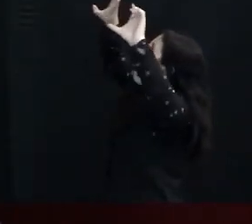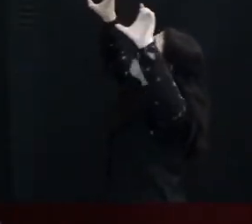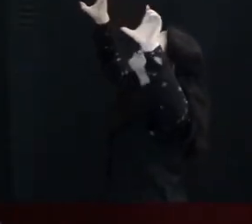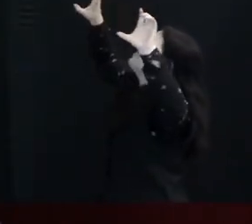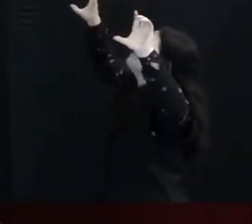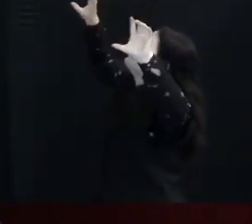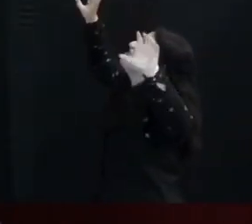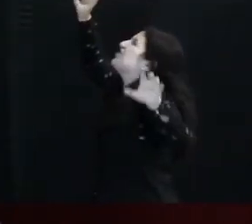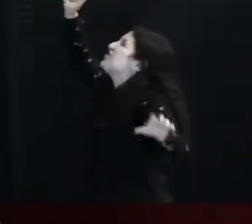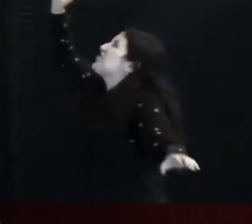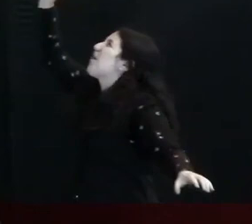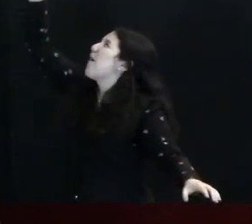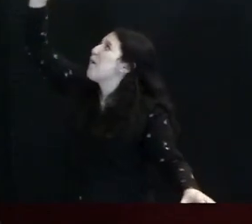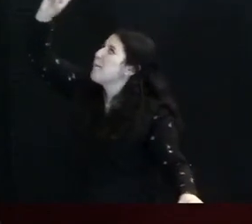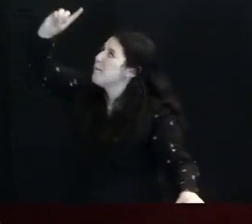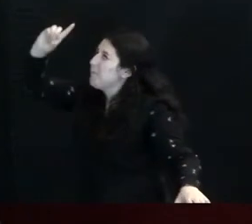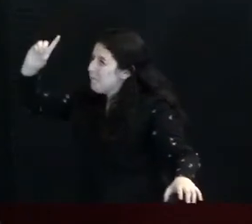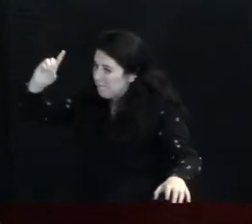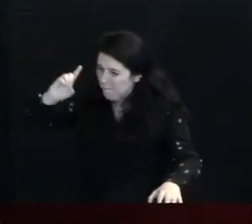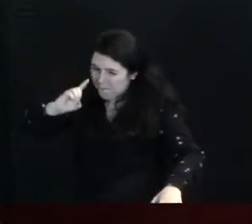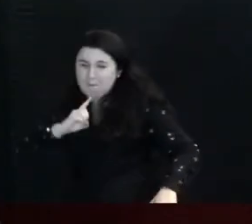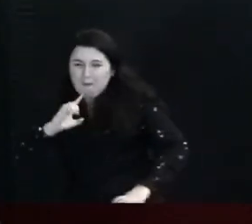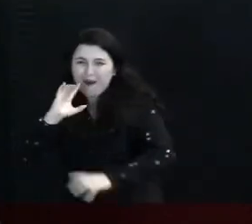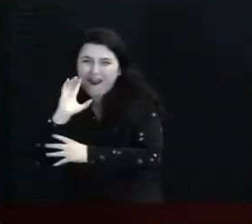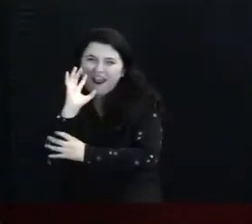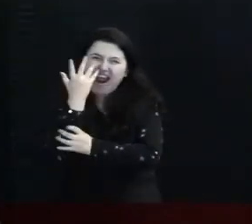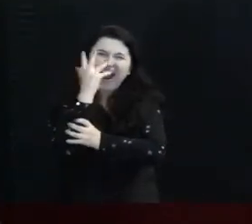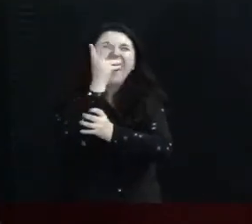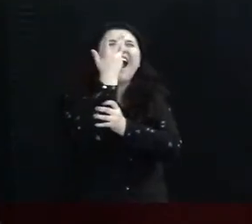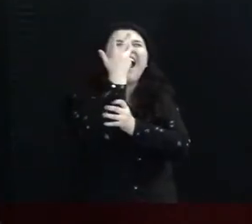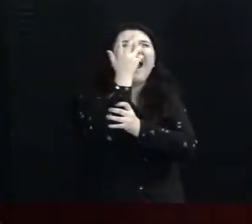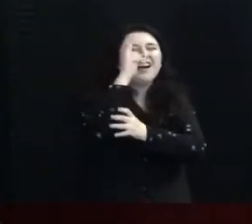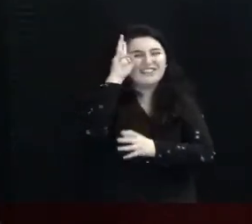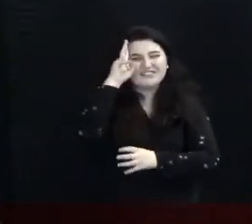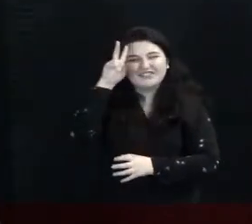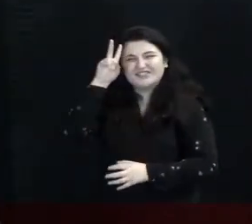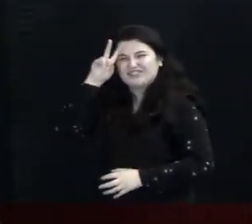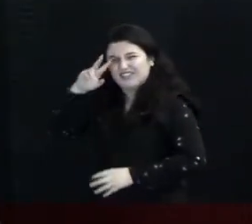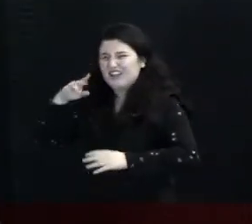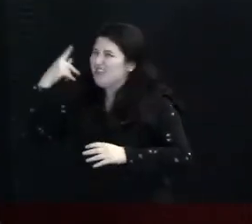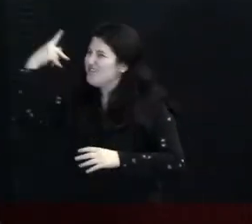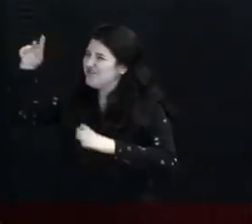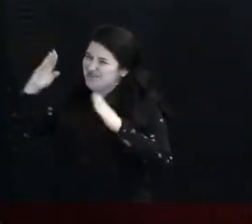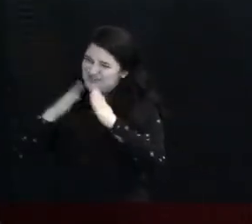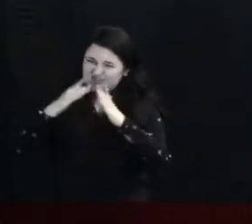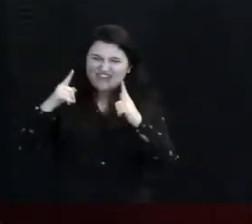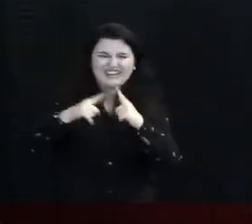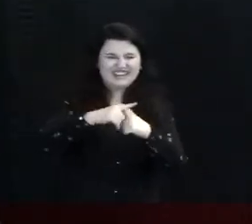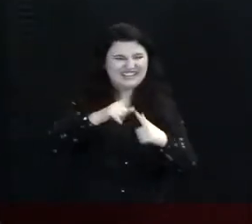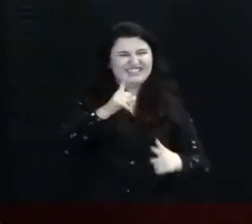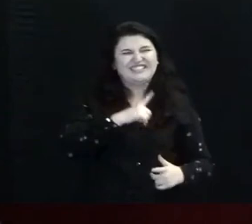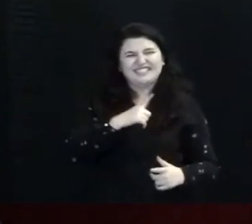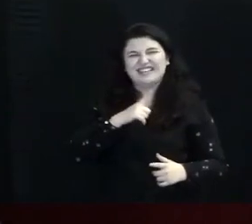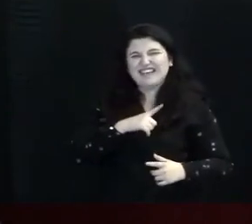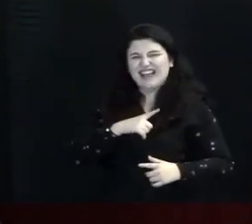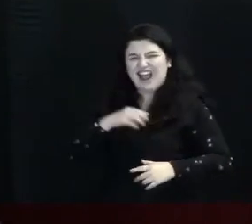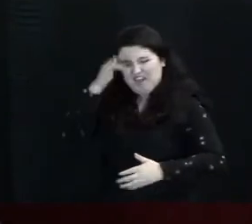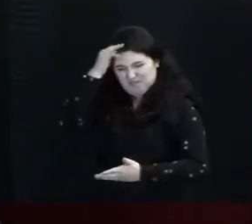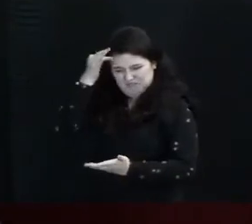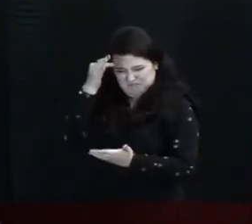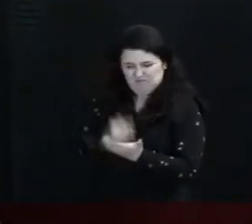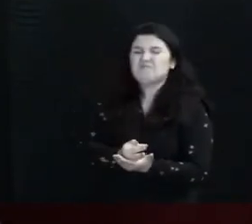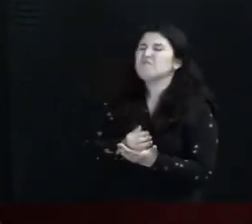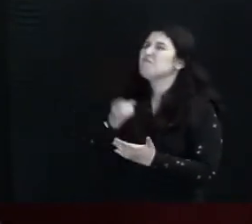porque a lameda Tem um memorial Diante de ti A tua igreja Tem um memorial Diante de ti De fidelidade De